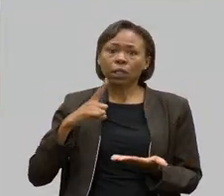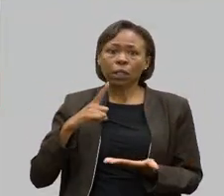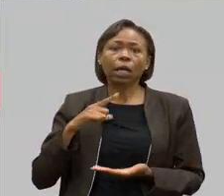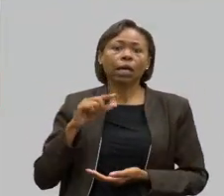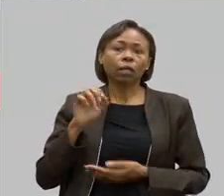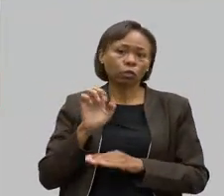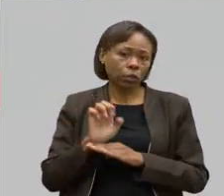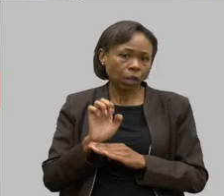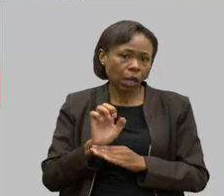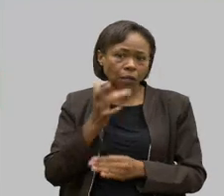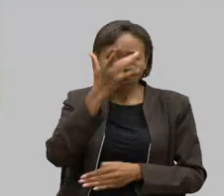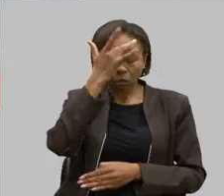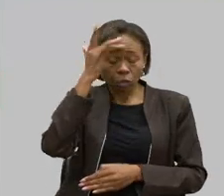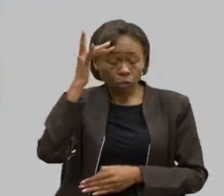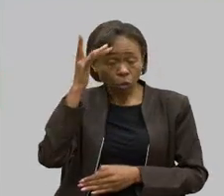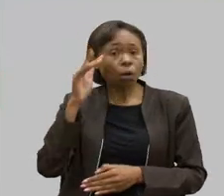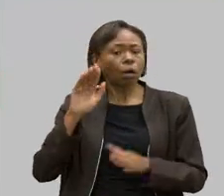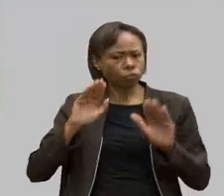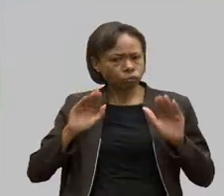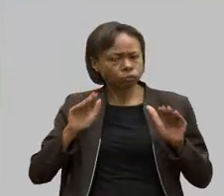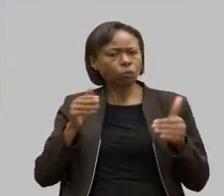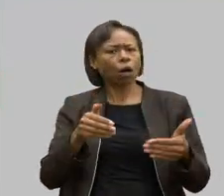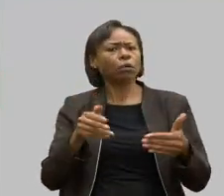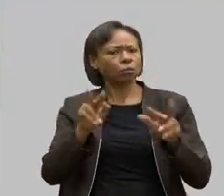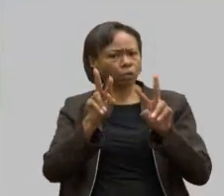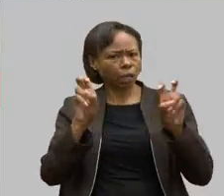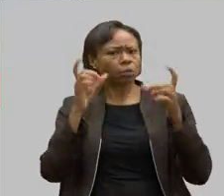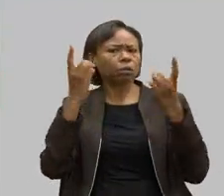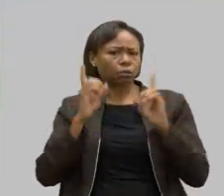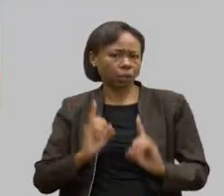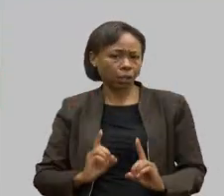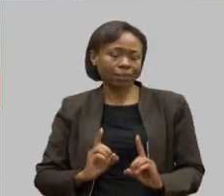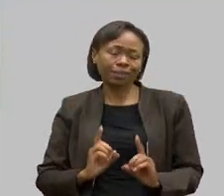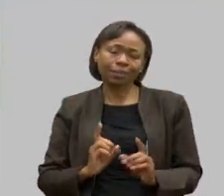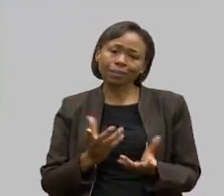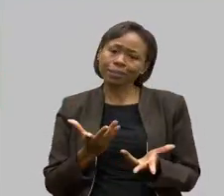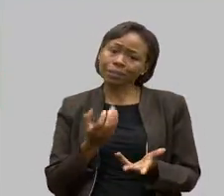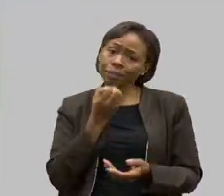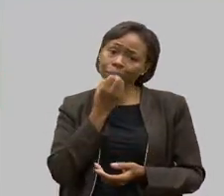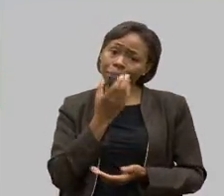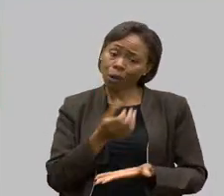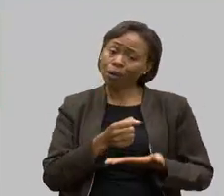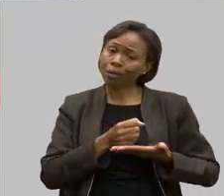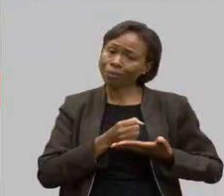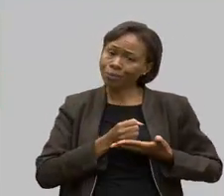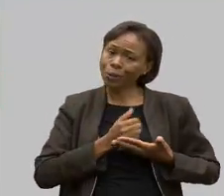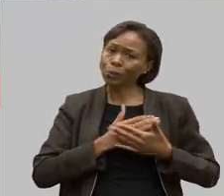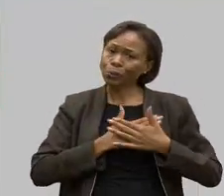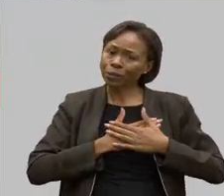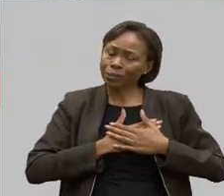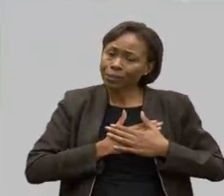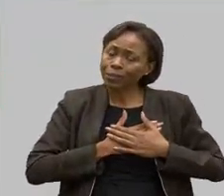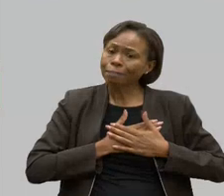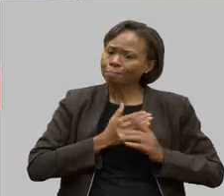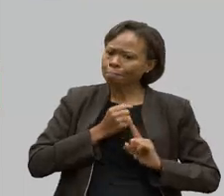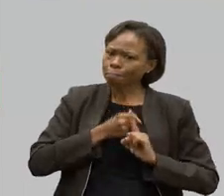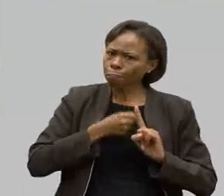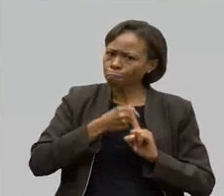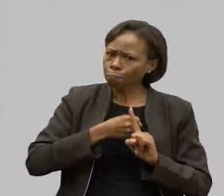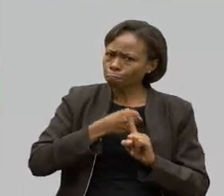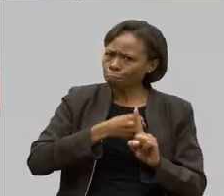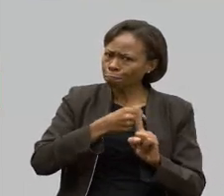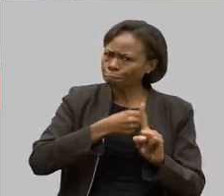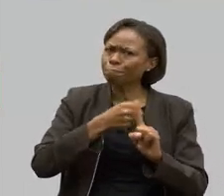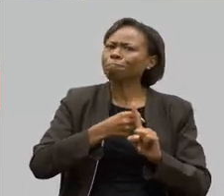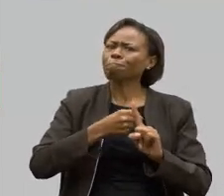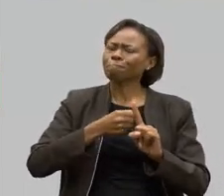temática. Então, isso também acalenta o nosso coração e nos fortalece em uma luta cada vez mais